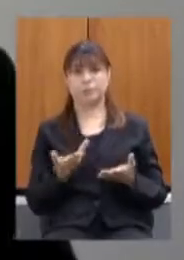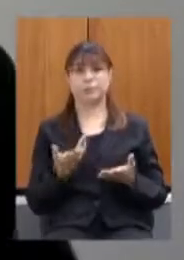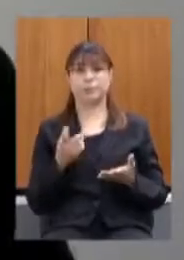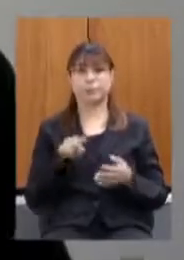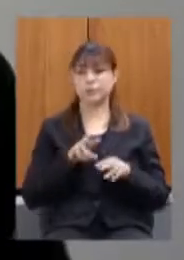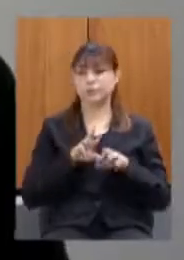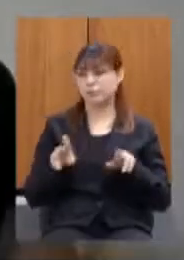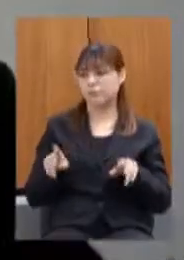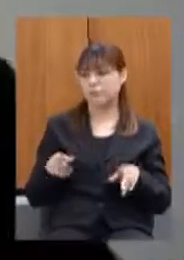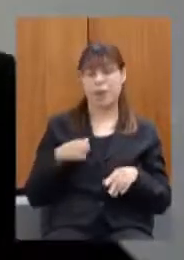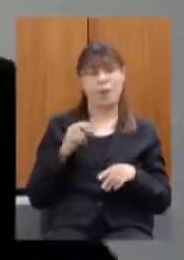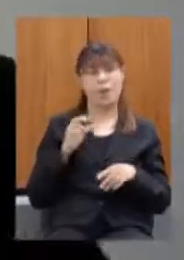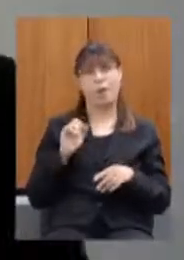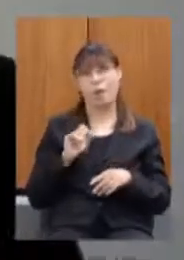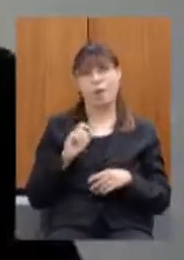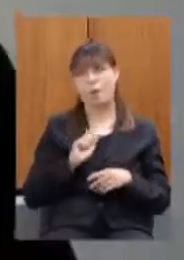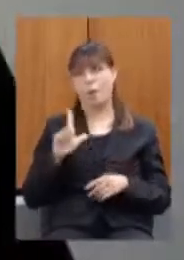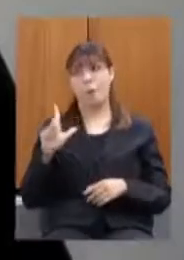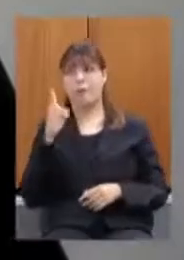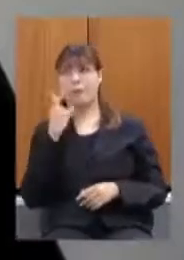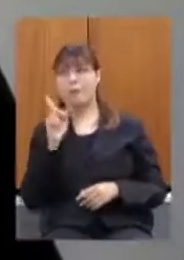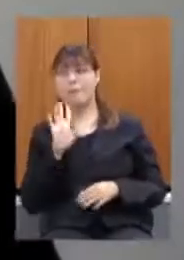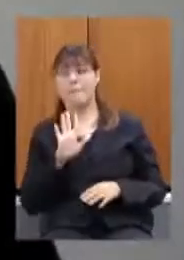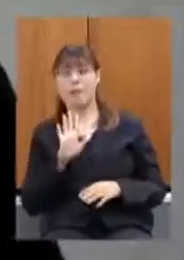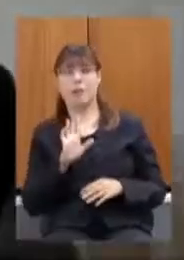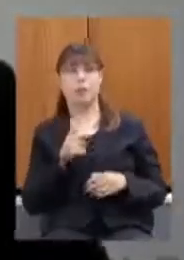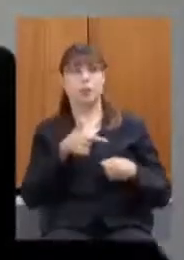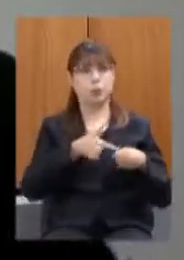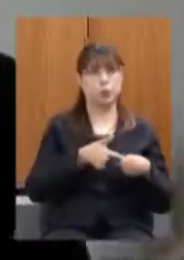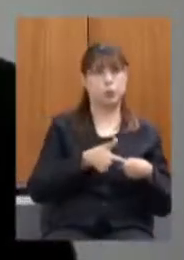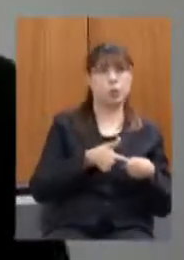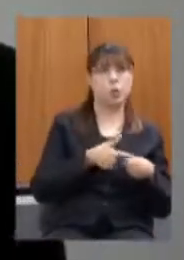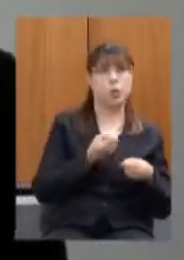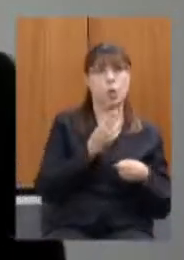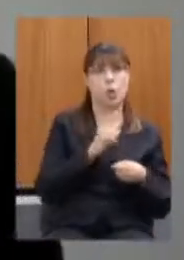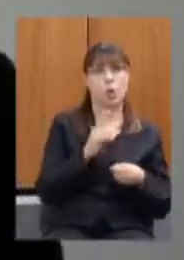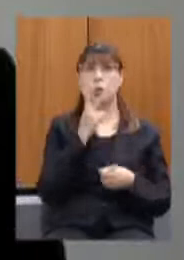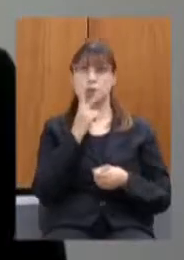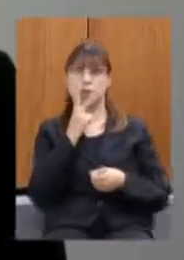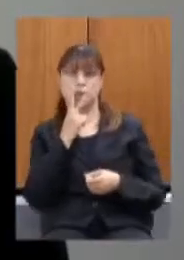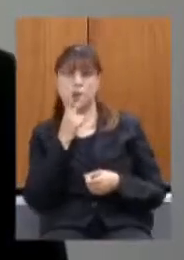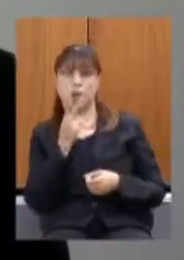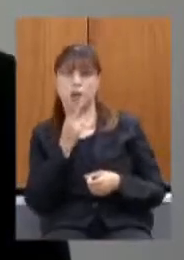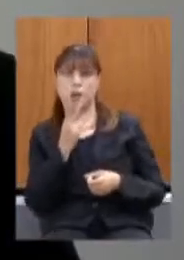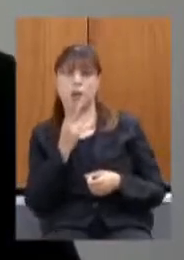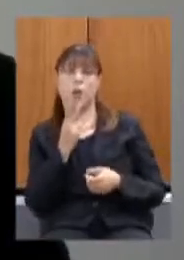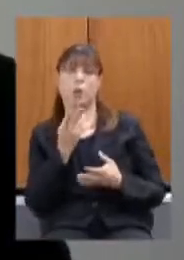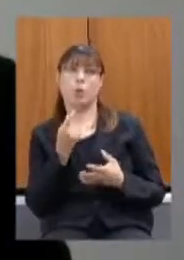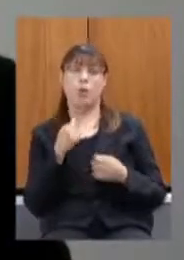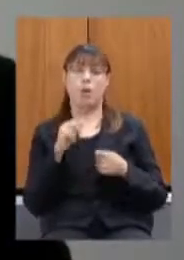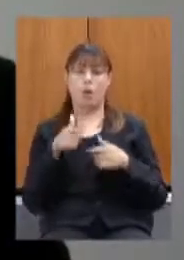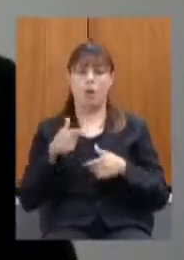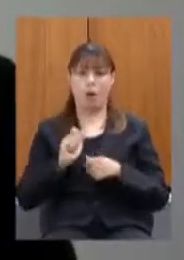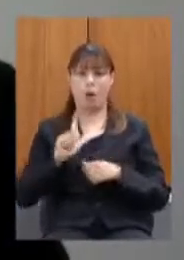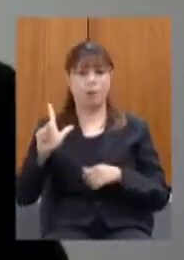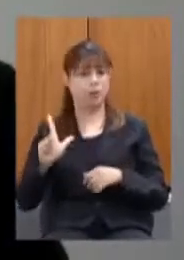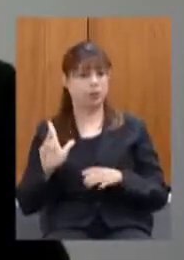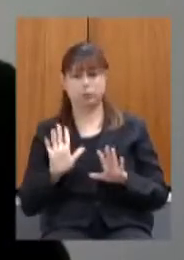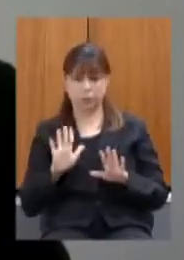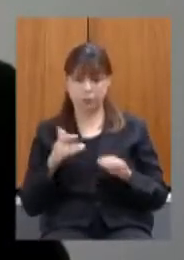para o vinho eu vou aumentar mas para o cigarro ou para o combustível ou para cimento eu vou aumentar tem que ser justo com todos eles acontece